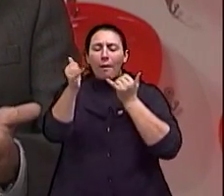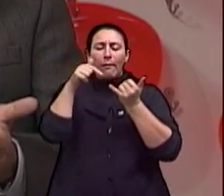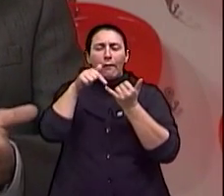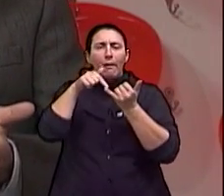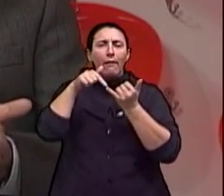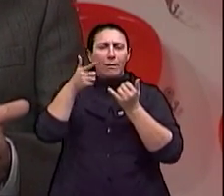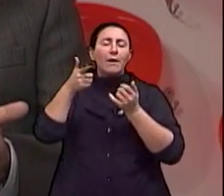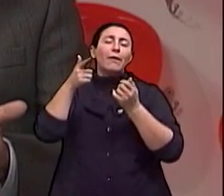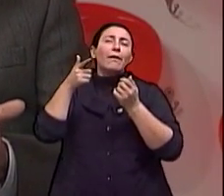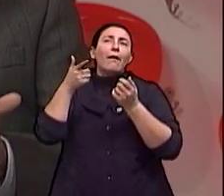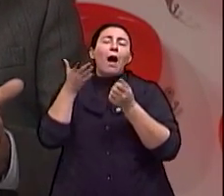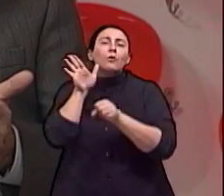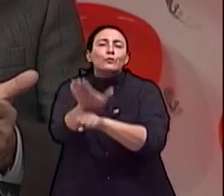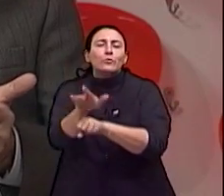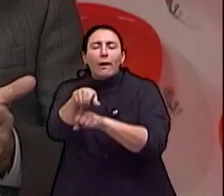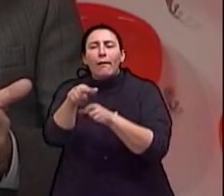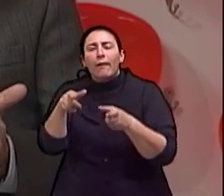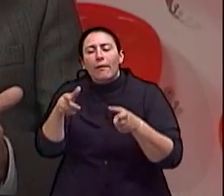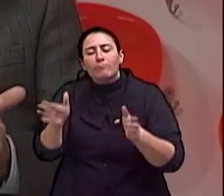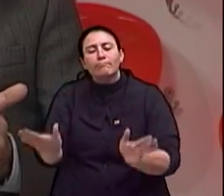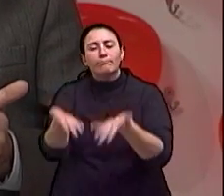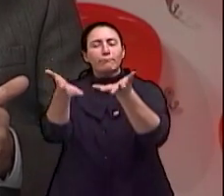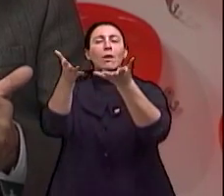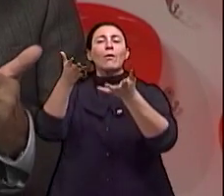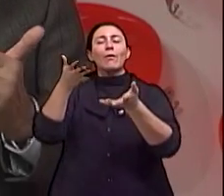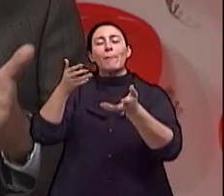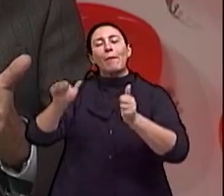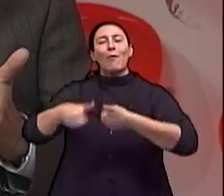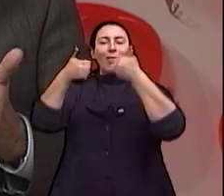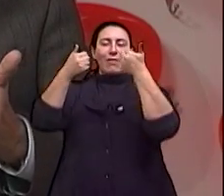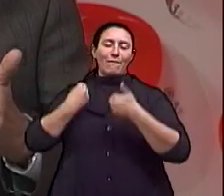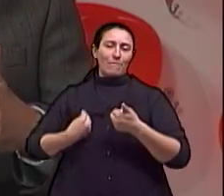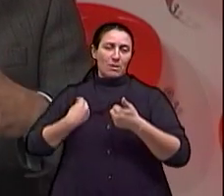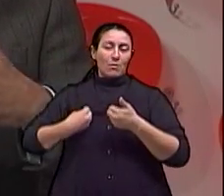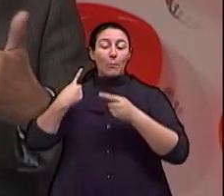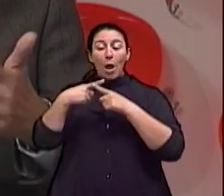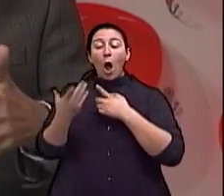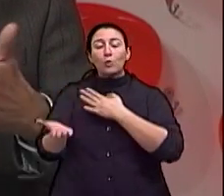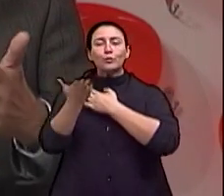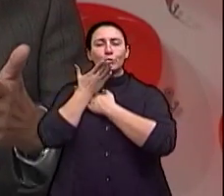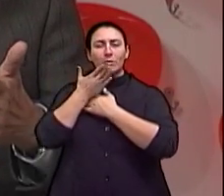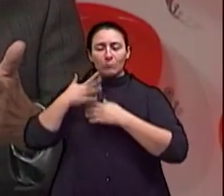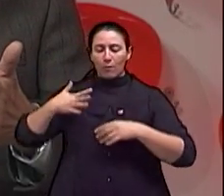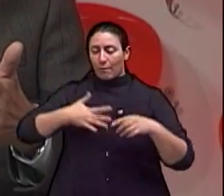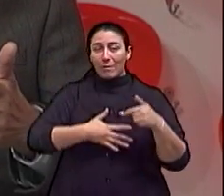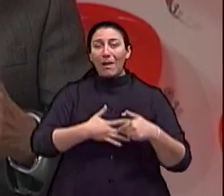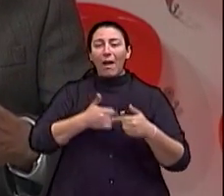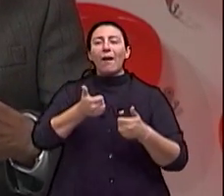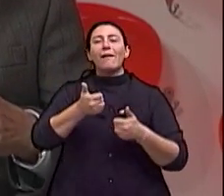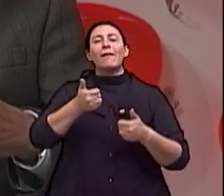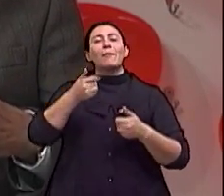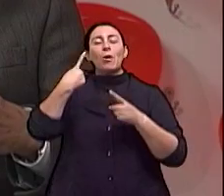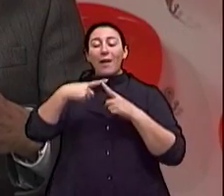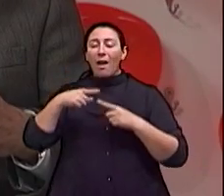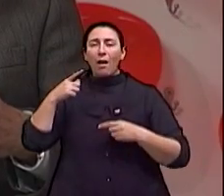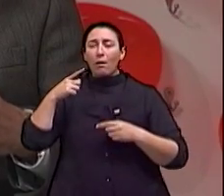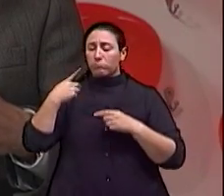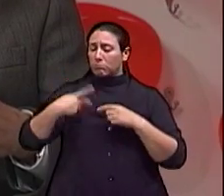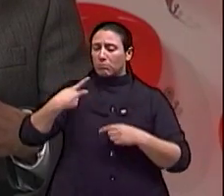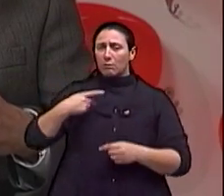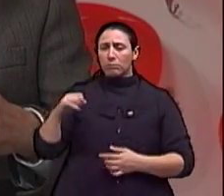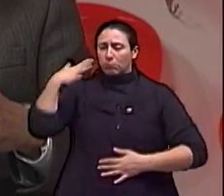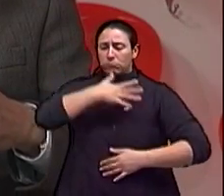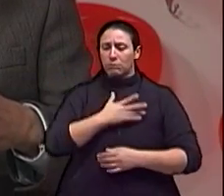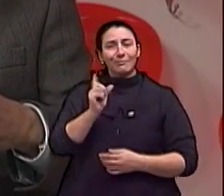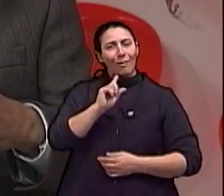de vida melhor, porque a cirurgia melhora o seu movimento sem causar essa de cinesia. Então, o efeito que